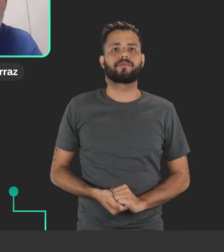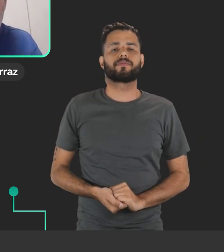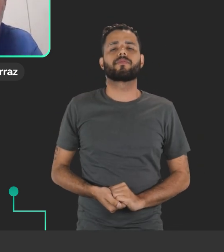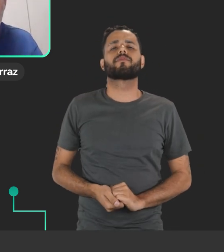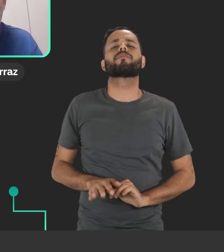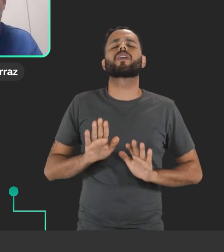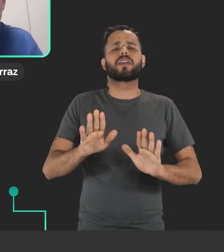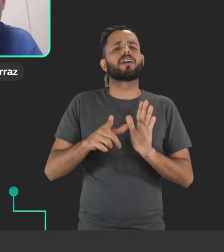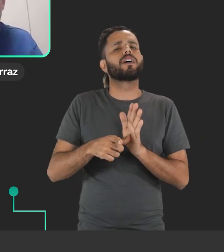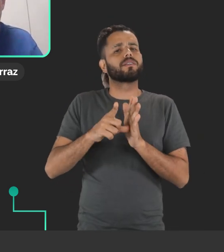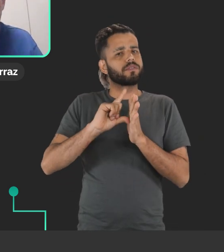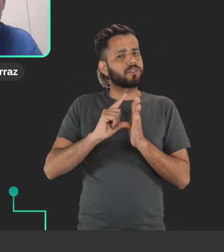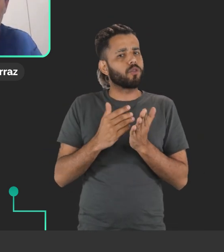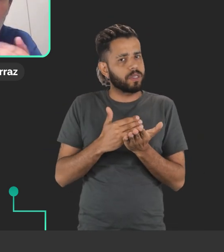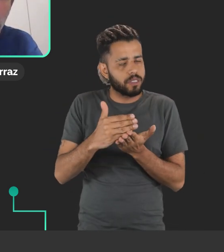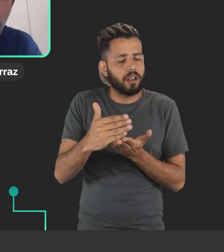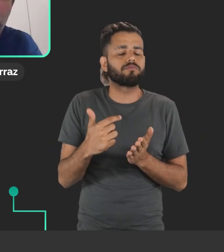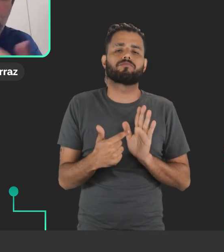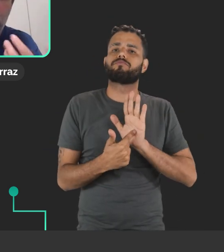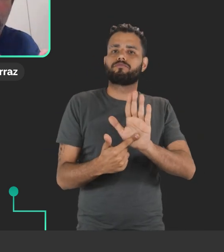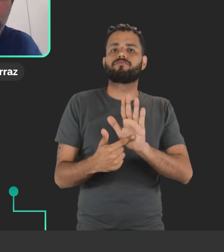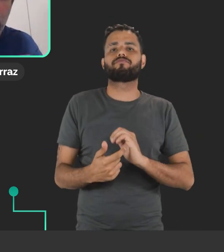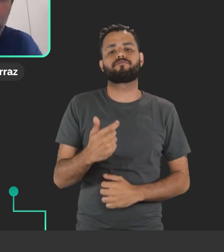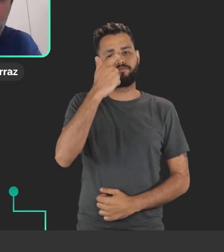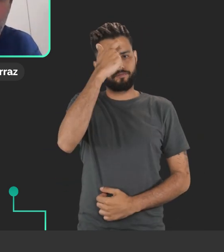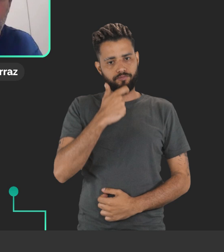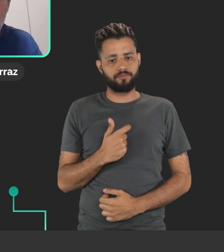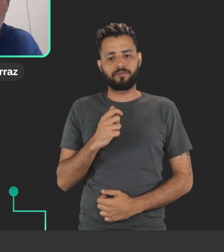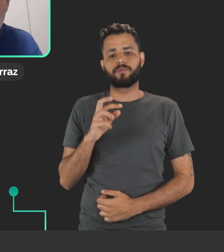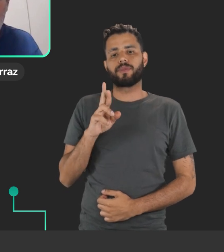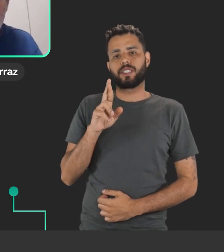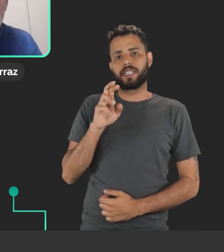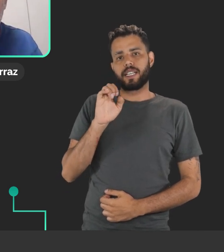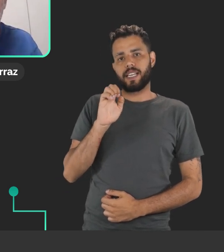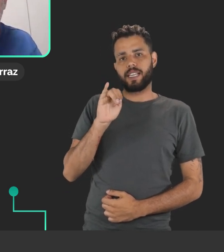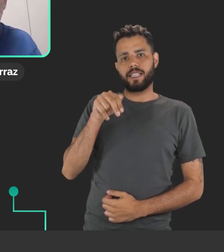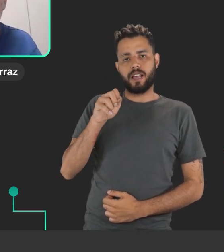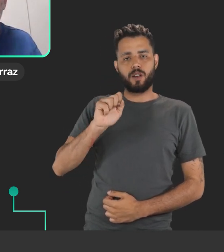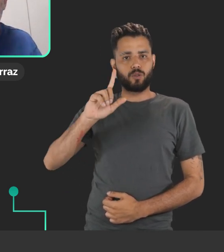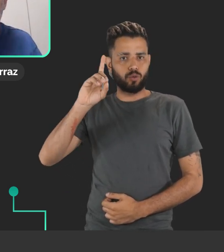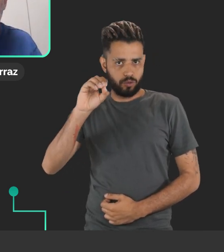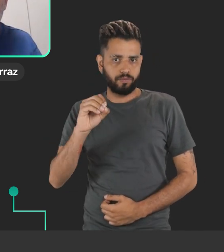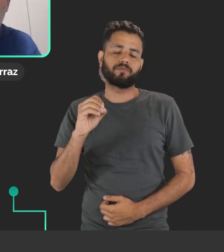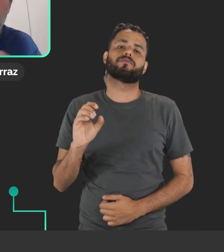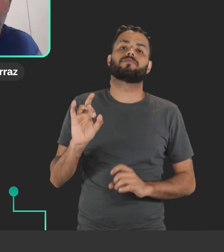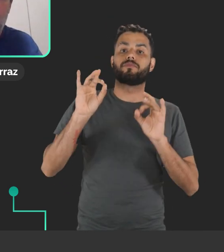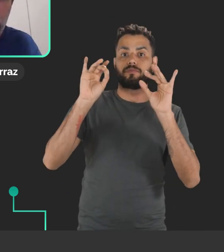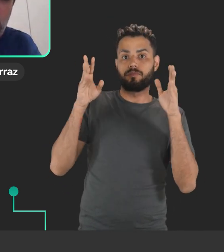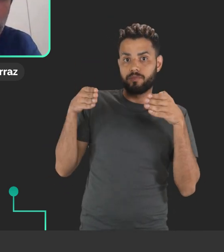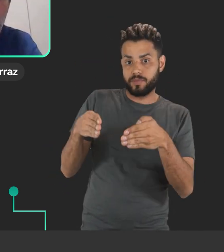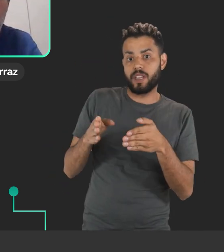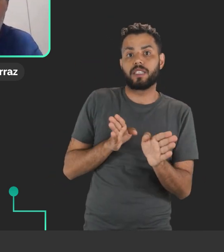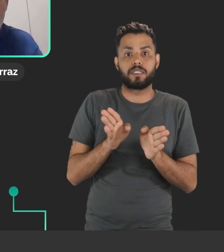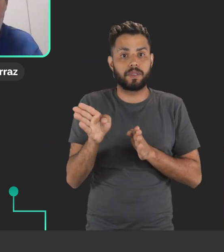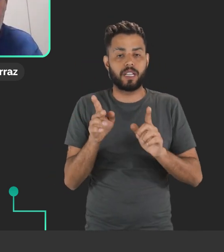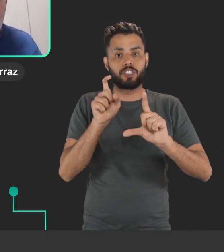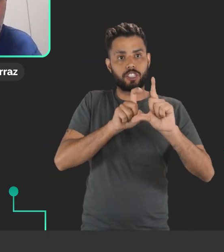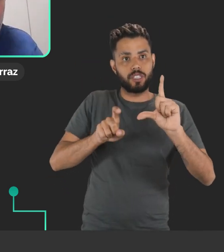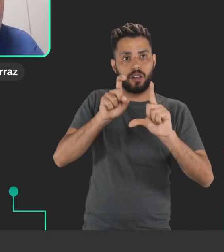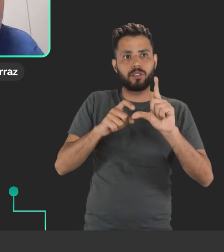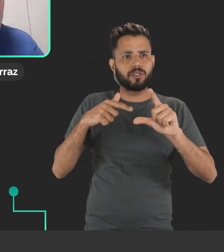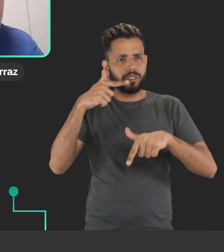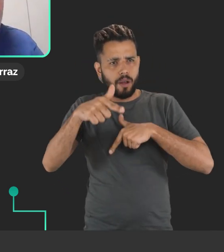deixa eu me apresentar, né? Eu sou o Reinaldo Ferraz, especialista em acessibilidade digital, eu trabalho no NICBR, no CURBR.